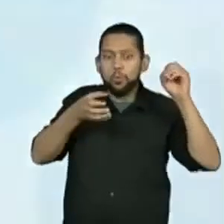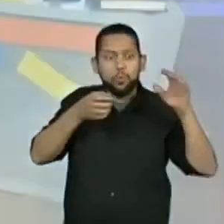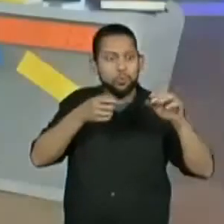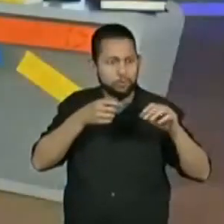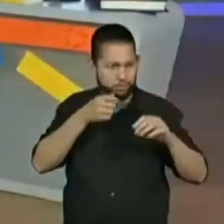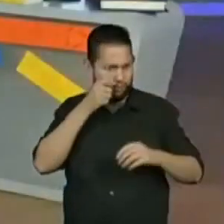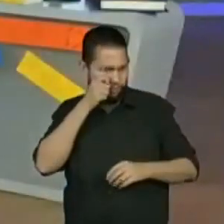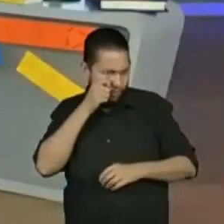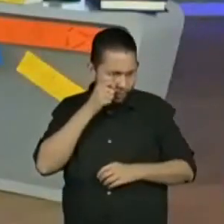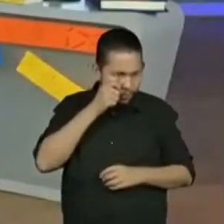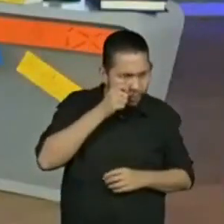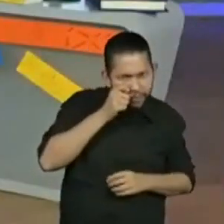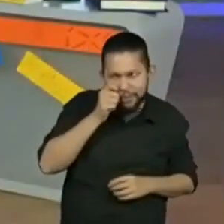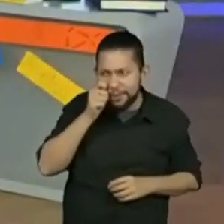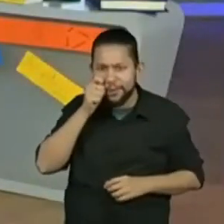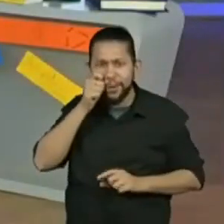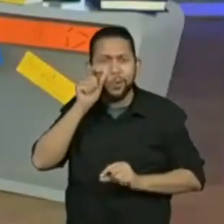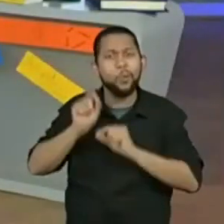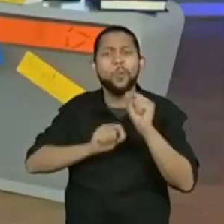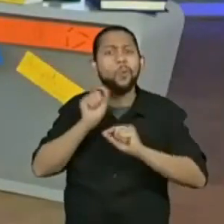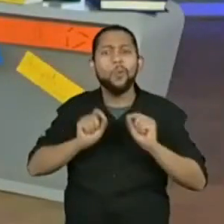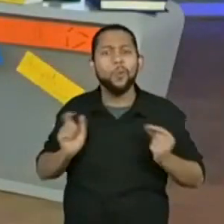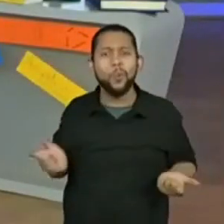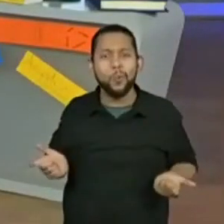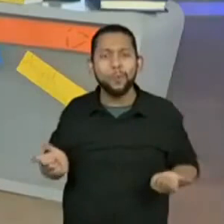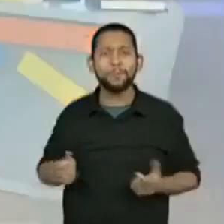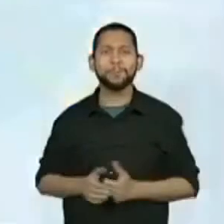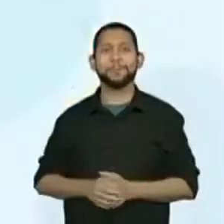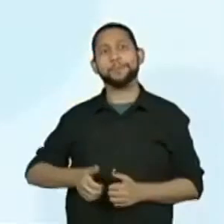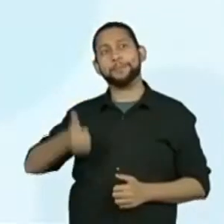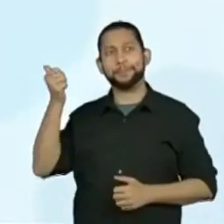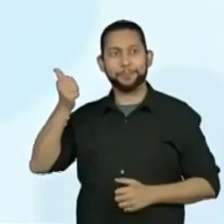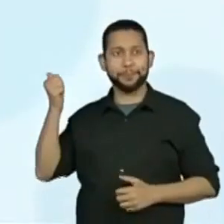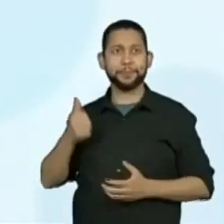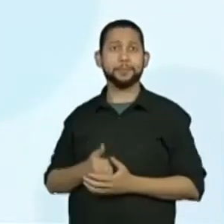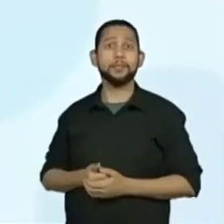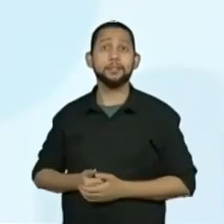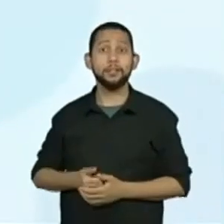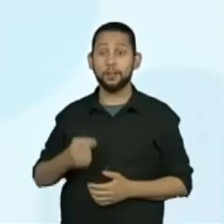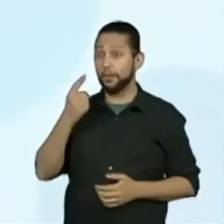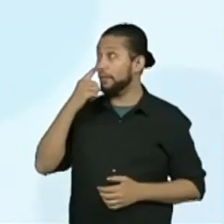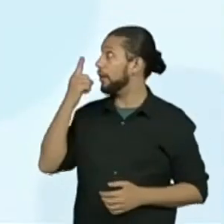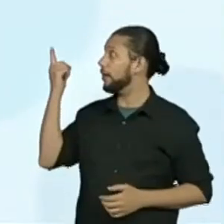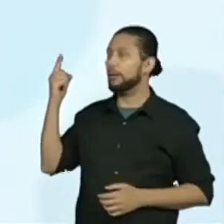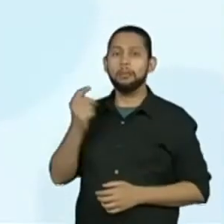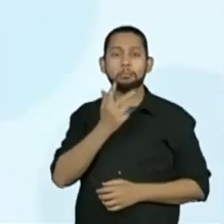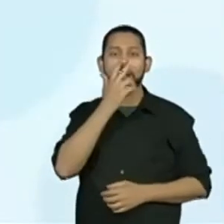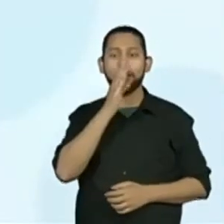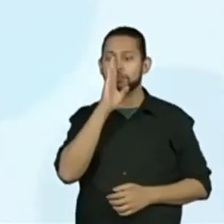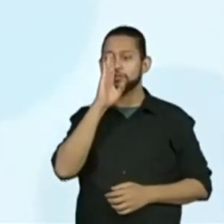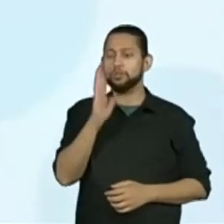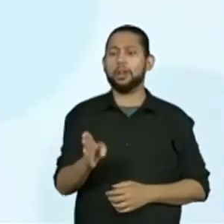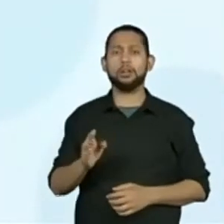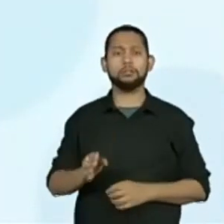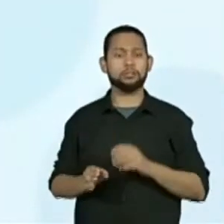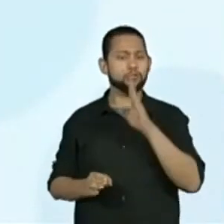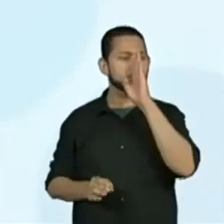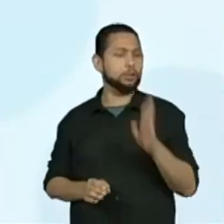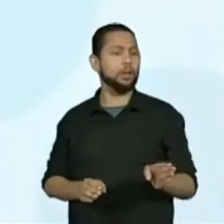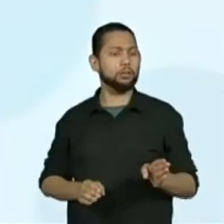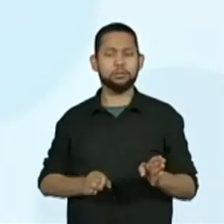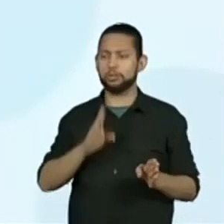legal que dá para a gente saber bem. Aqui, quando a gente fala da objetividade que ela dispensa,